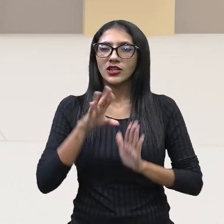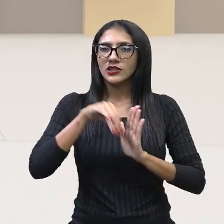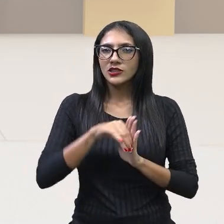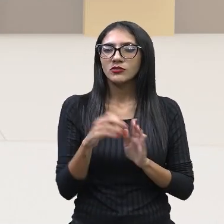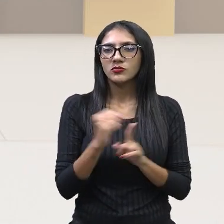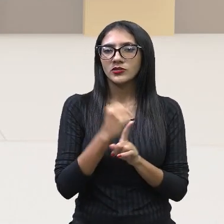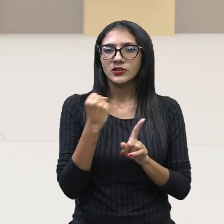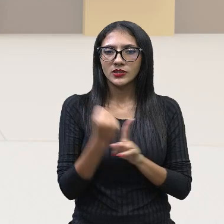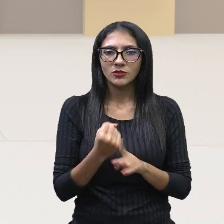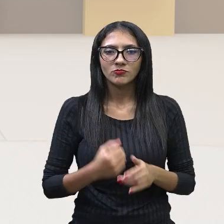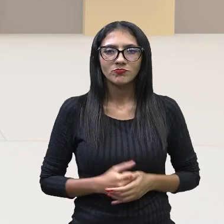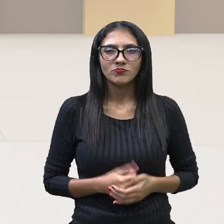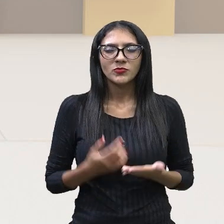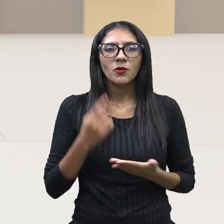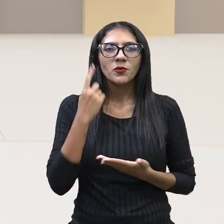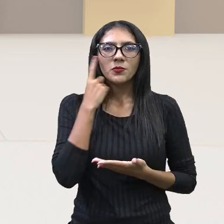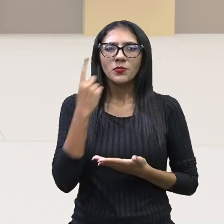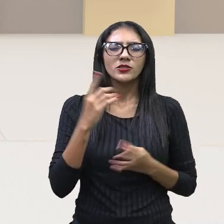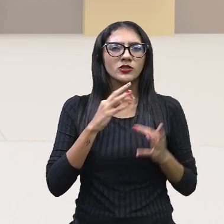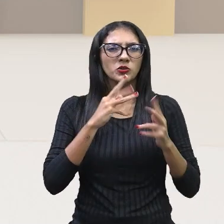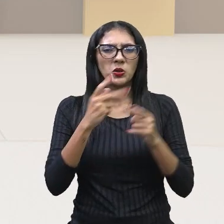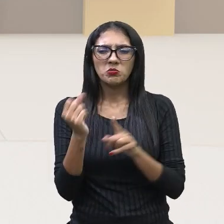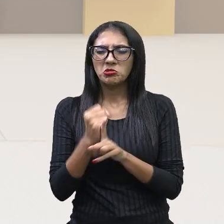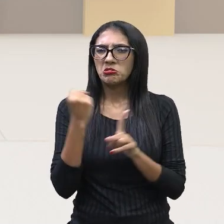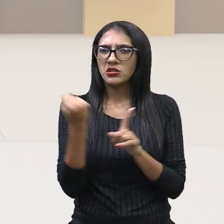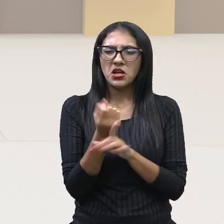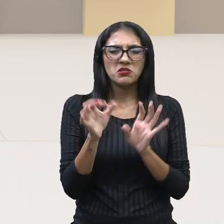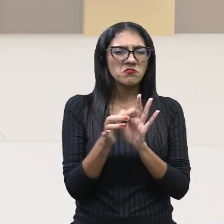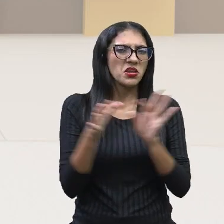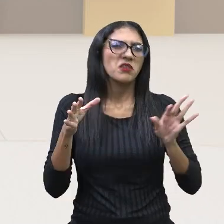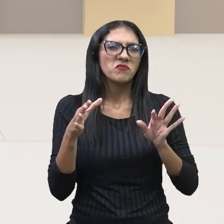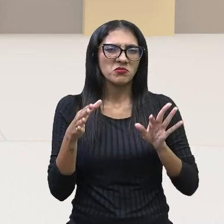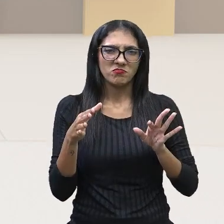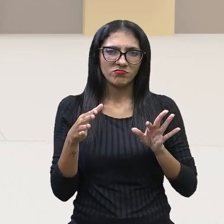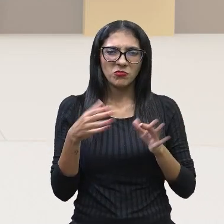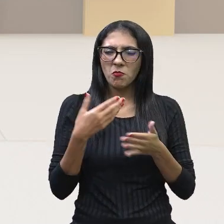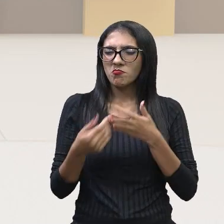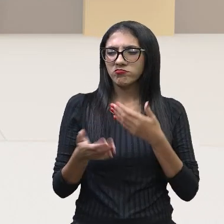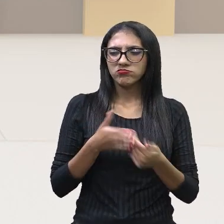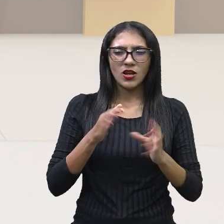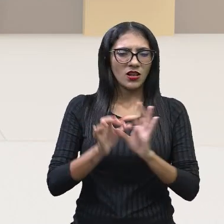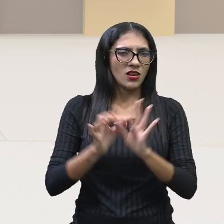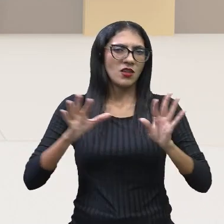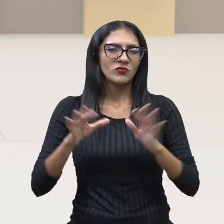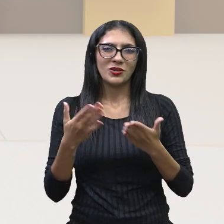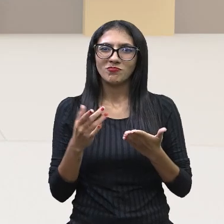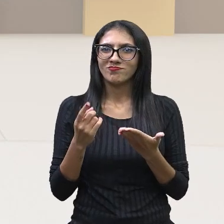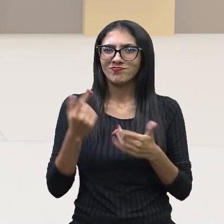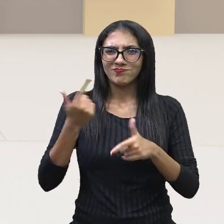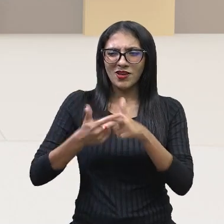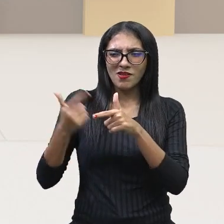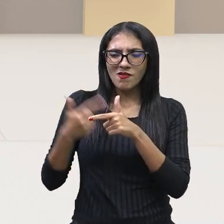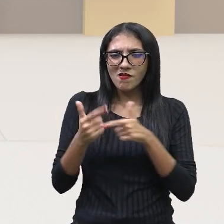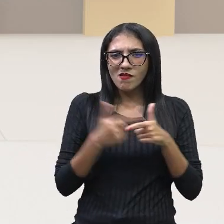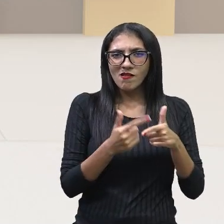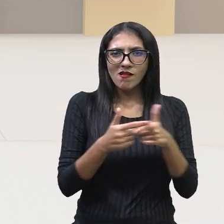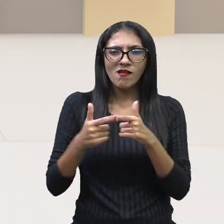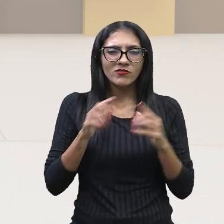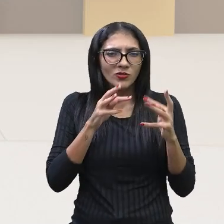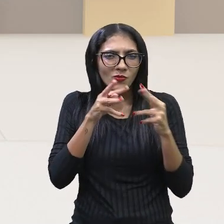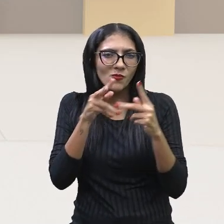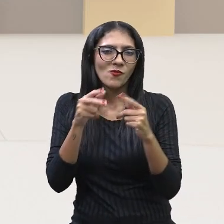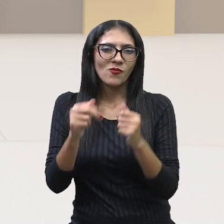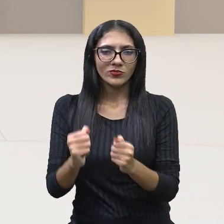imaginem dentro de uma sociedade, todo mundo fazendo o que bem entende. Seria uma guerra de todos contra todos,